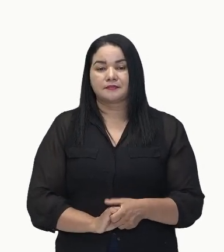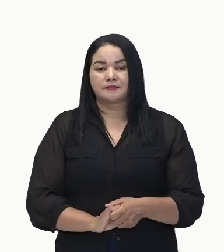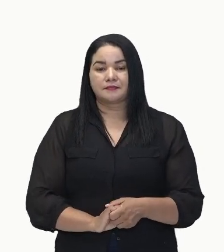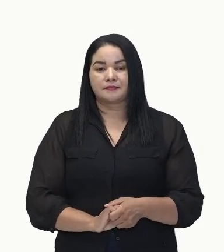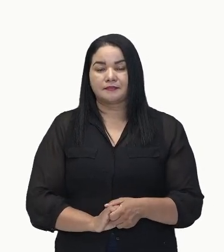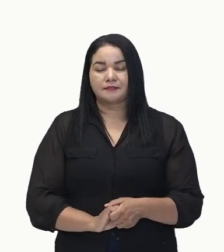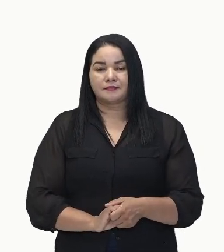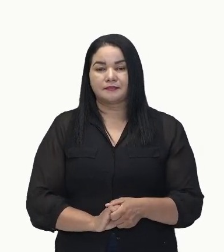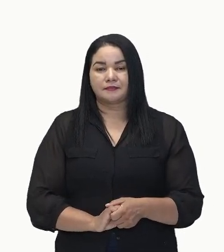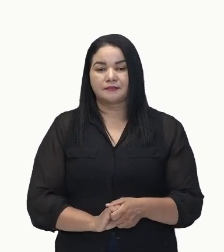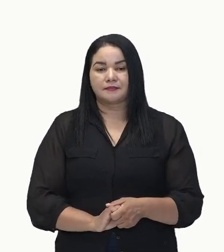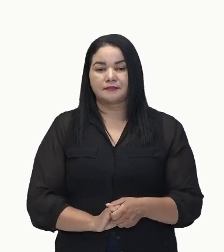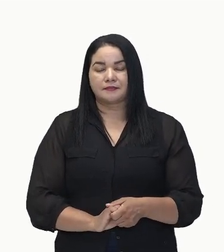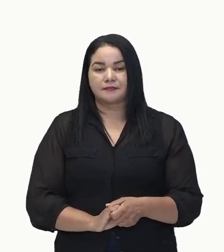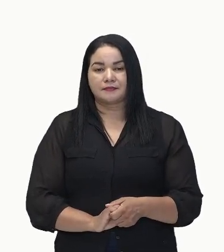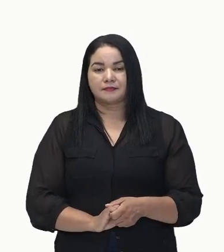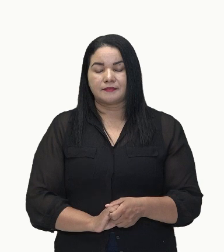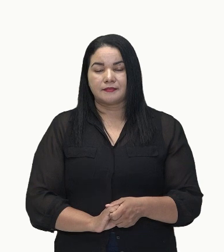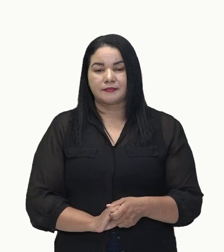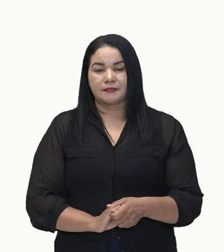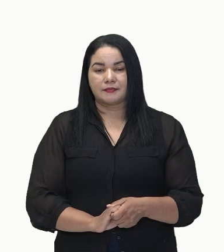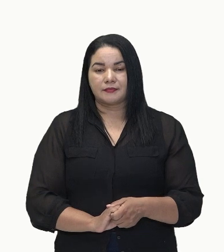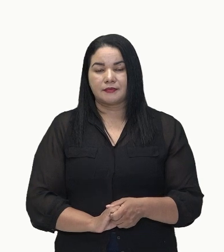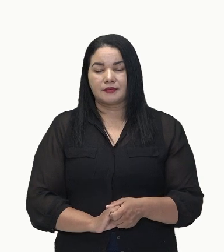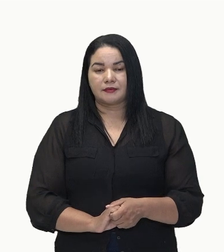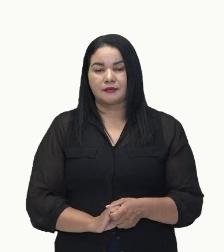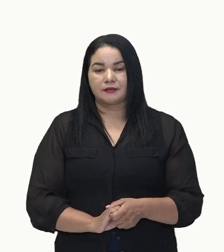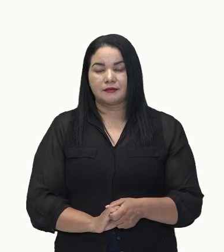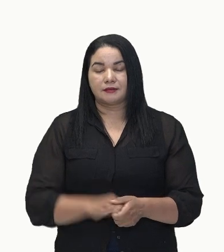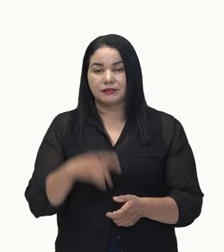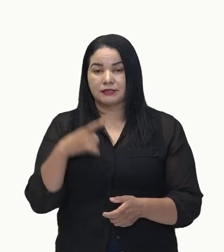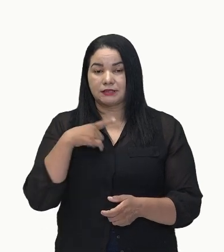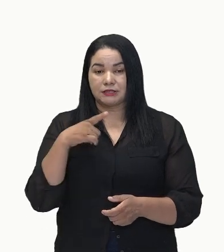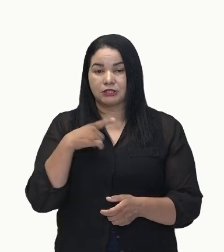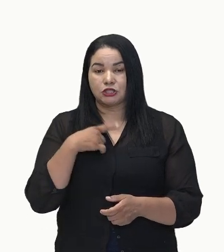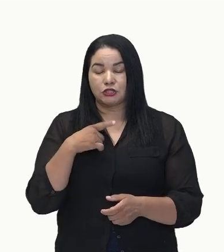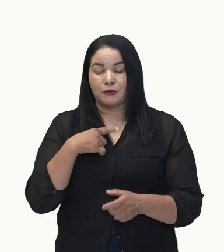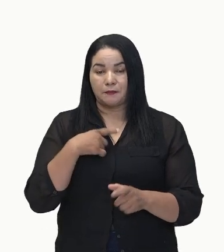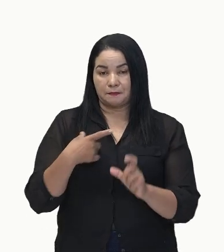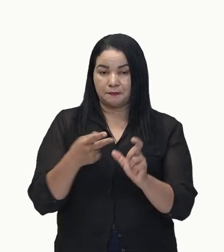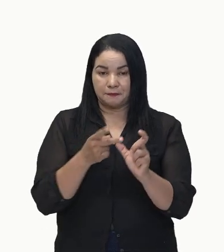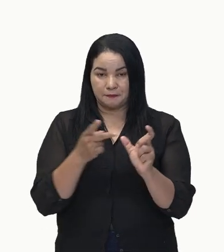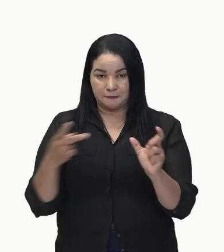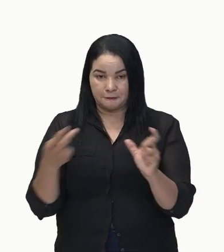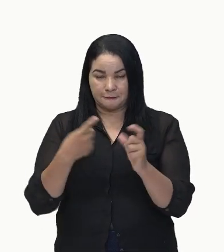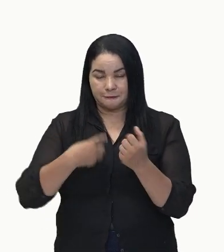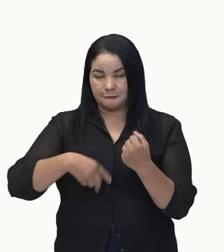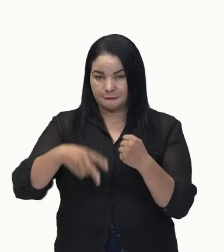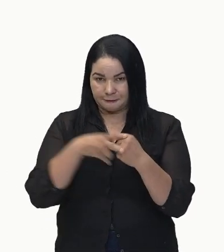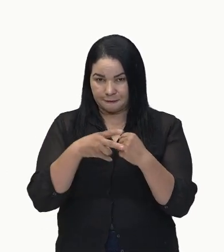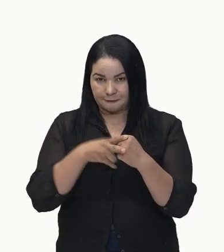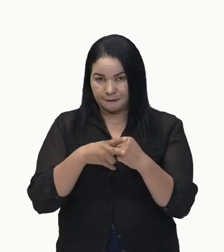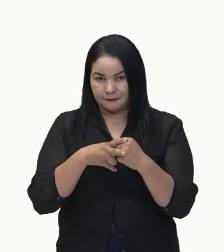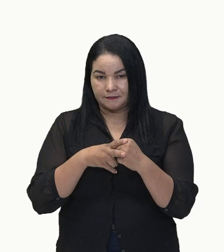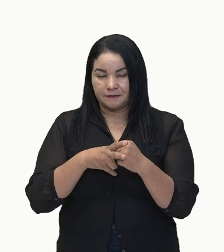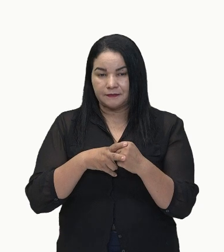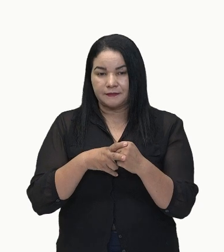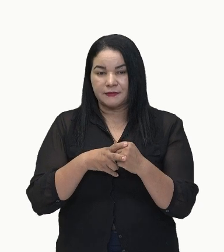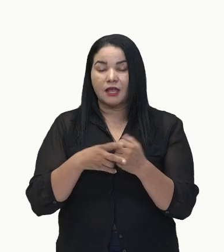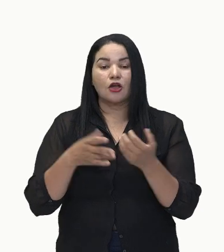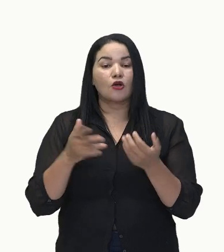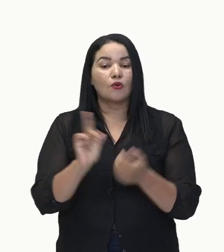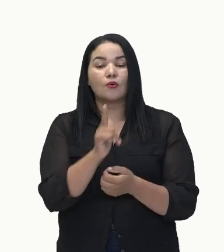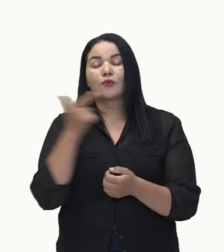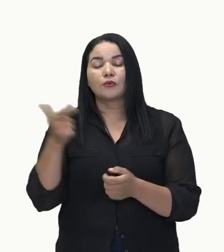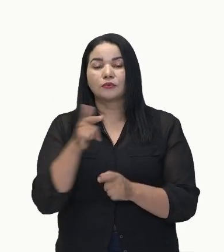Vamos prosseguindo. Então, temos um predicado verbal aqui. Agora, observe aqui no outro